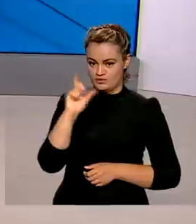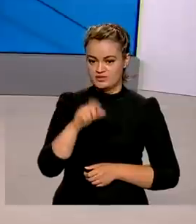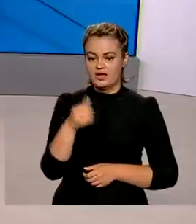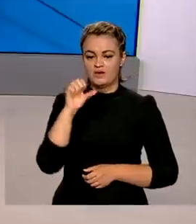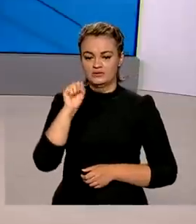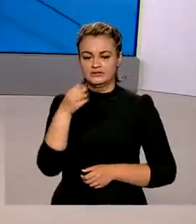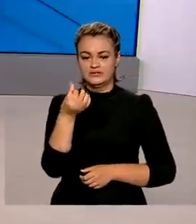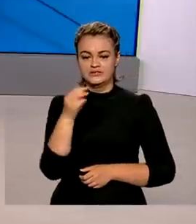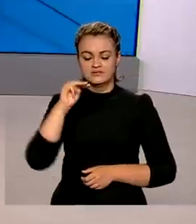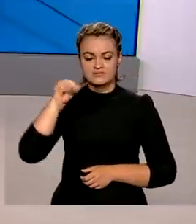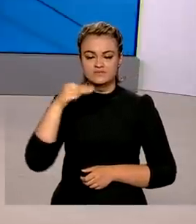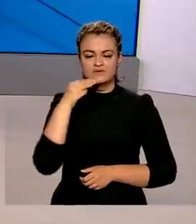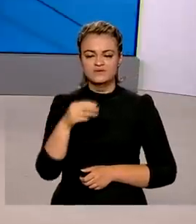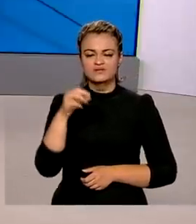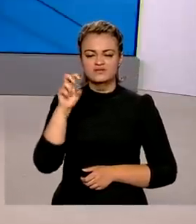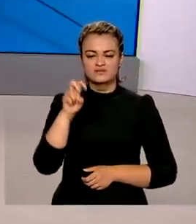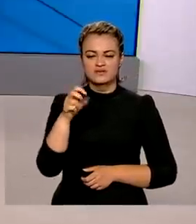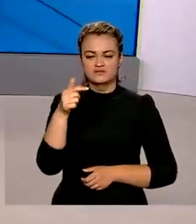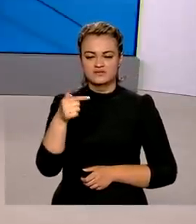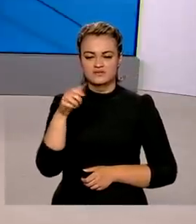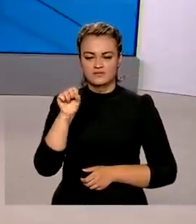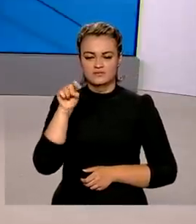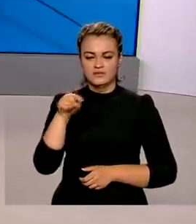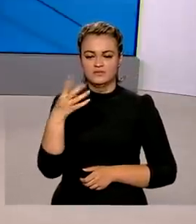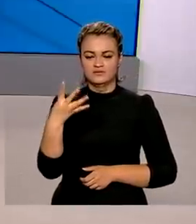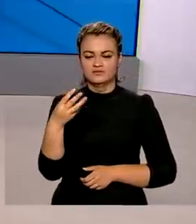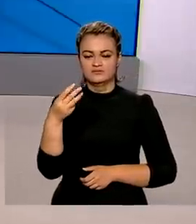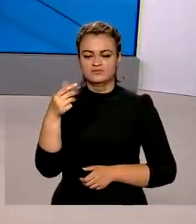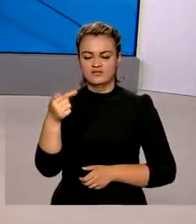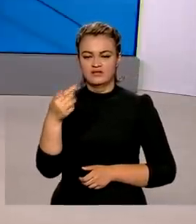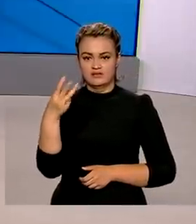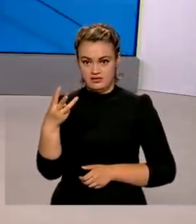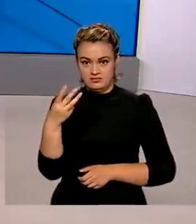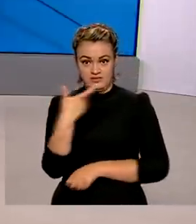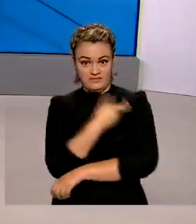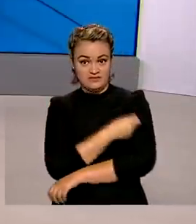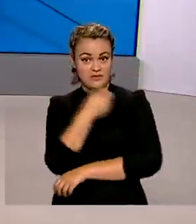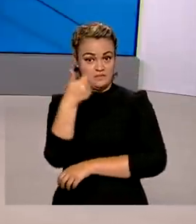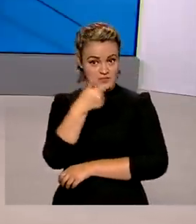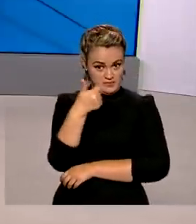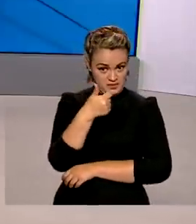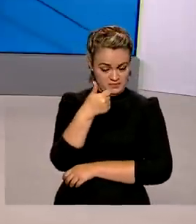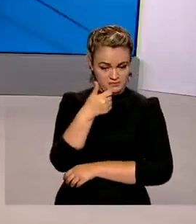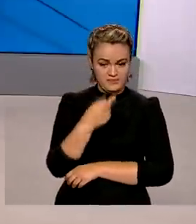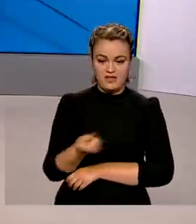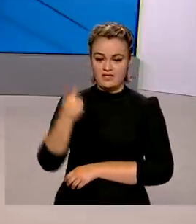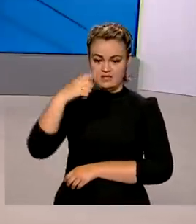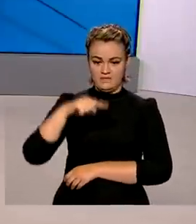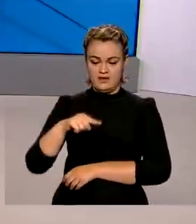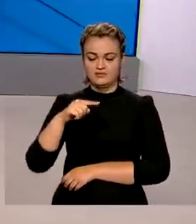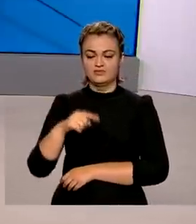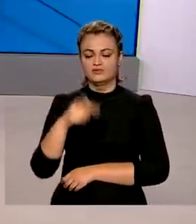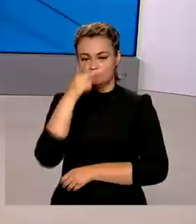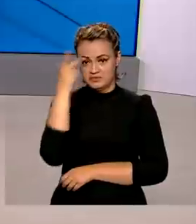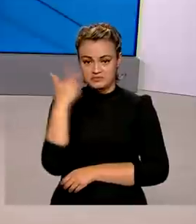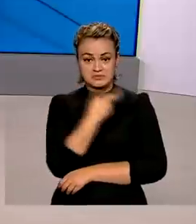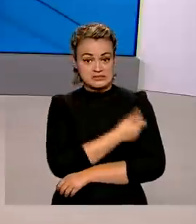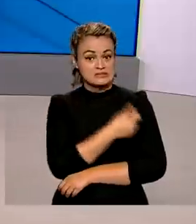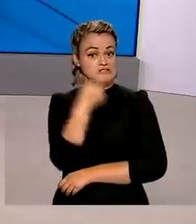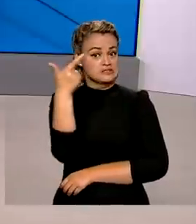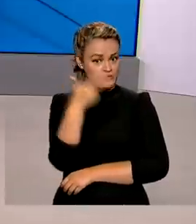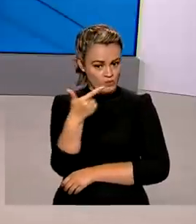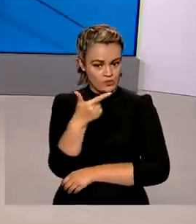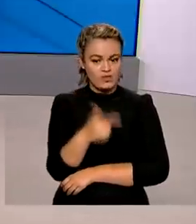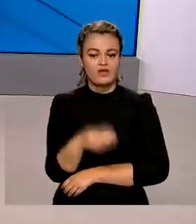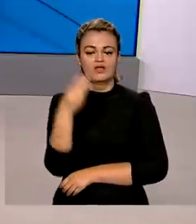578 mil 473 brasileiros tomaram aí a primeira dose da vacina e o número de brasileiros que tomaram